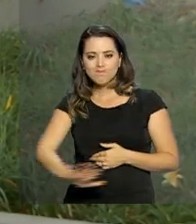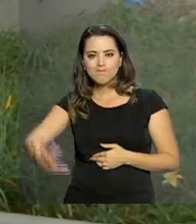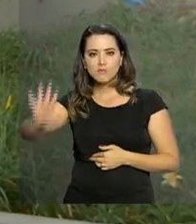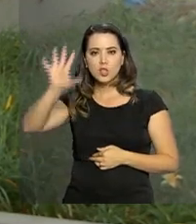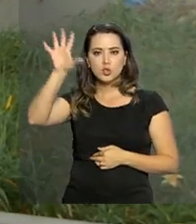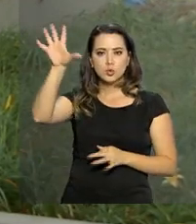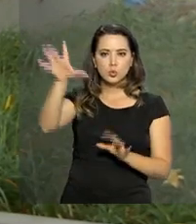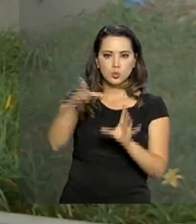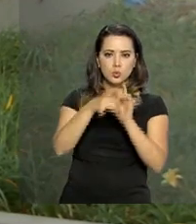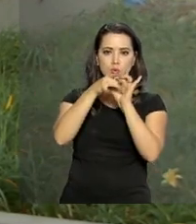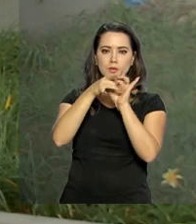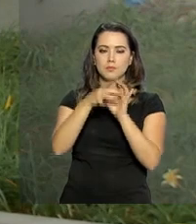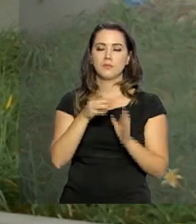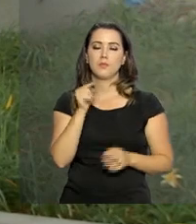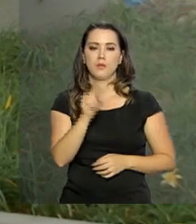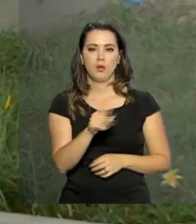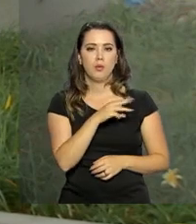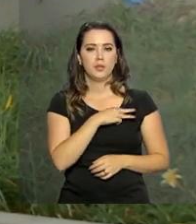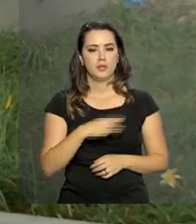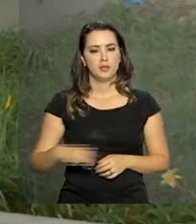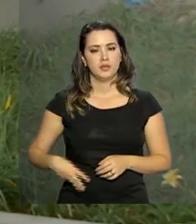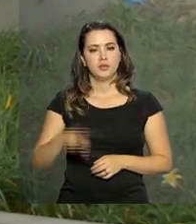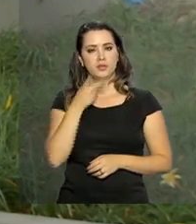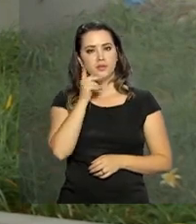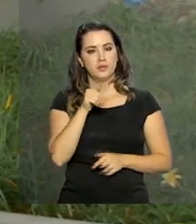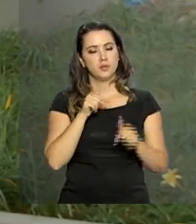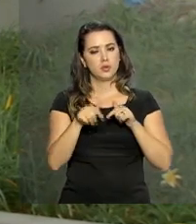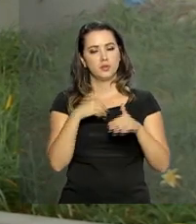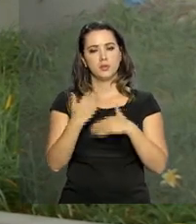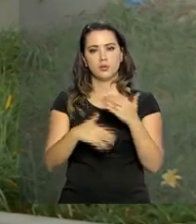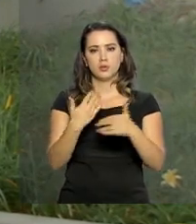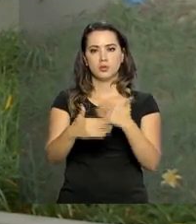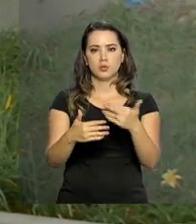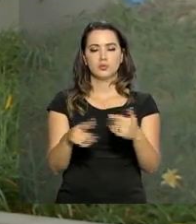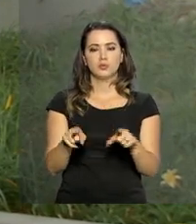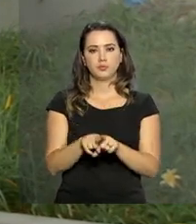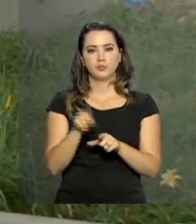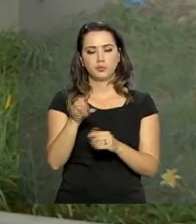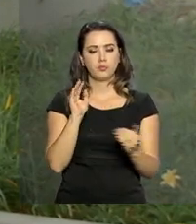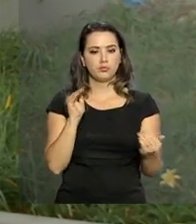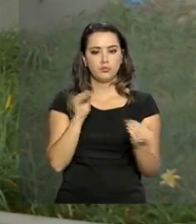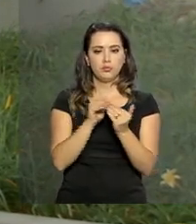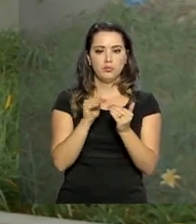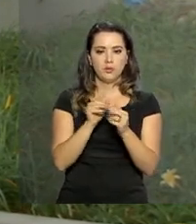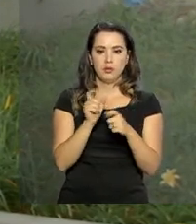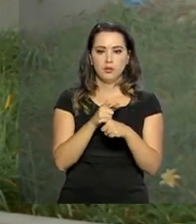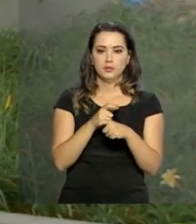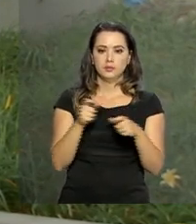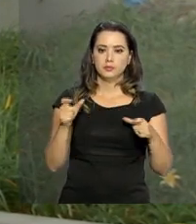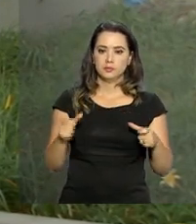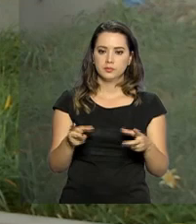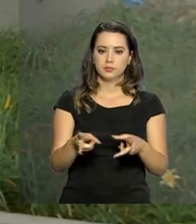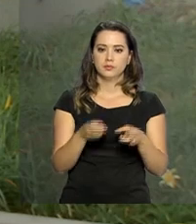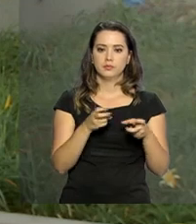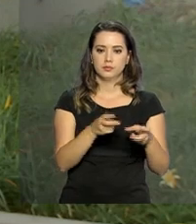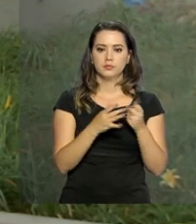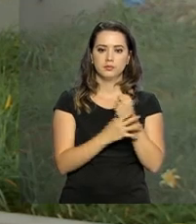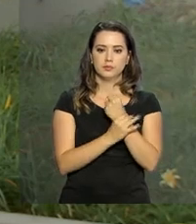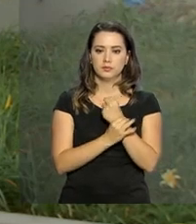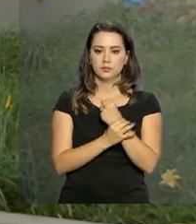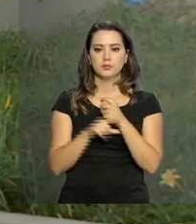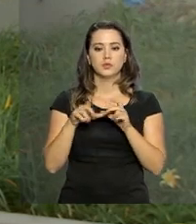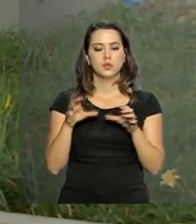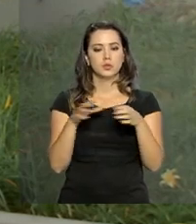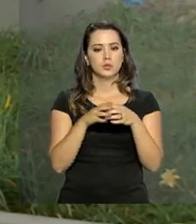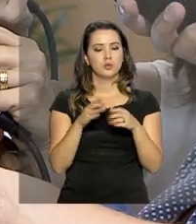Segurança Pública, Raul Jugman, disse que o trabalho vai continuar e que a meta é ampliar a percepção de segurança